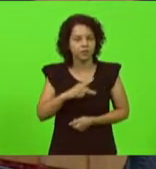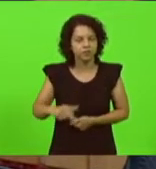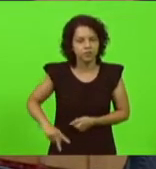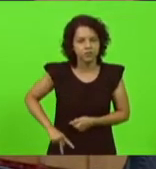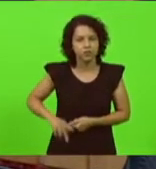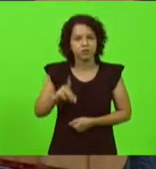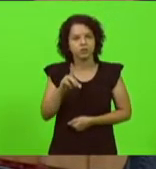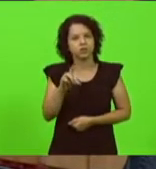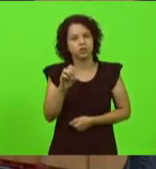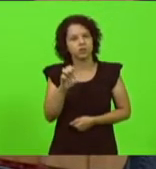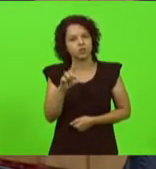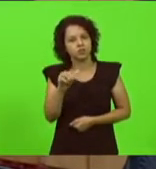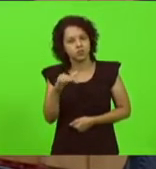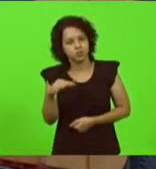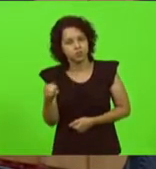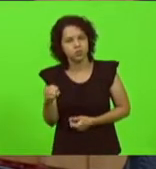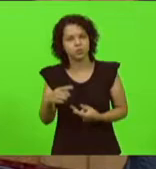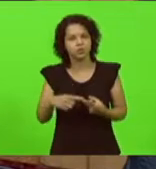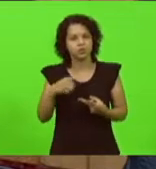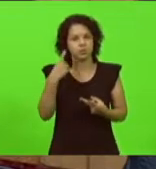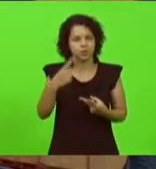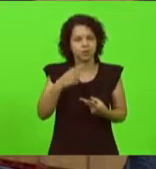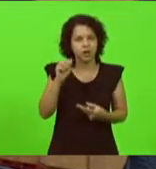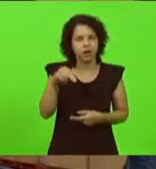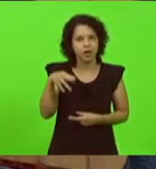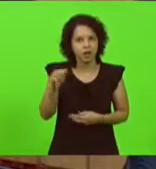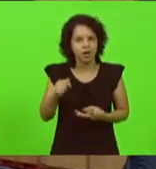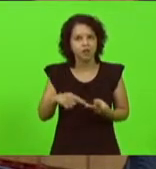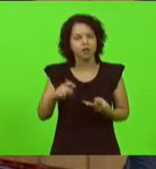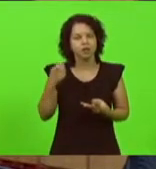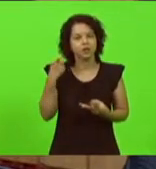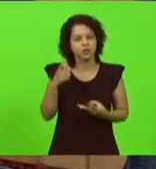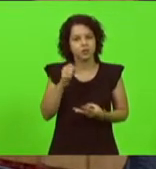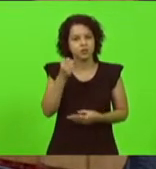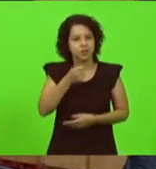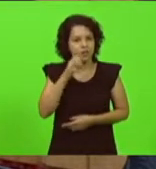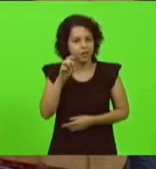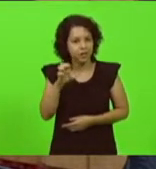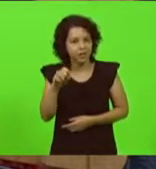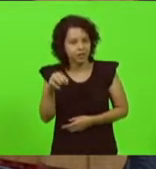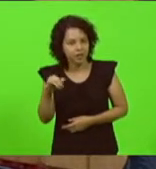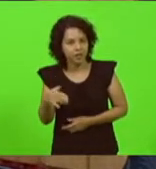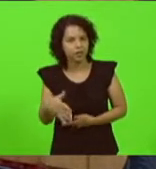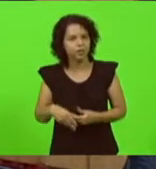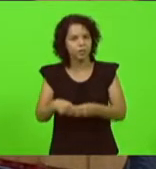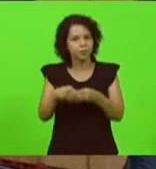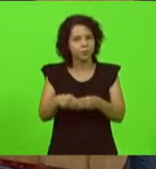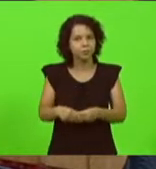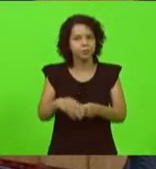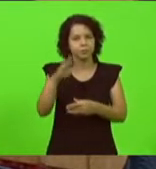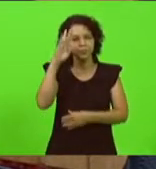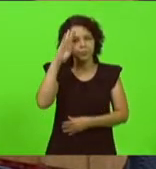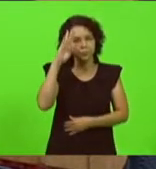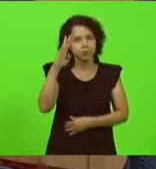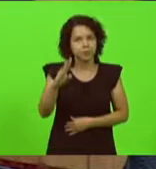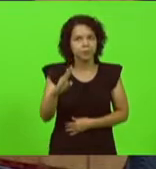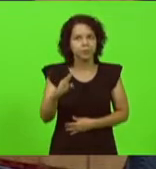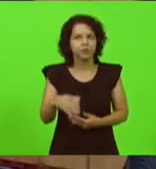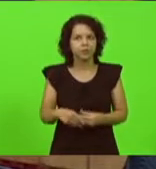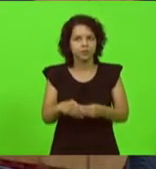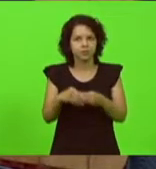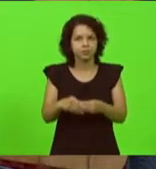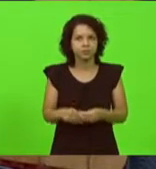da ex-deputada Ana Paula, da ex-senadora Ideli, enfim, sinto-se todos cumprimentados, mas principalmente lhe cumprimentar.